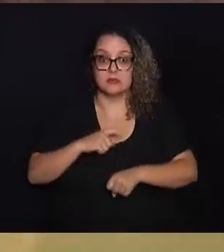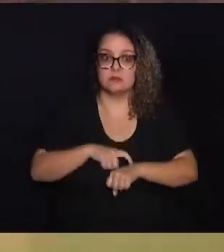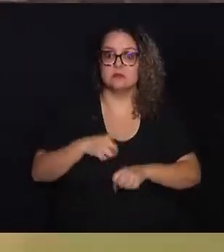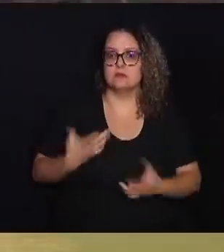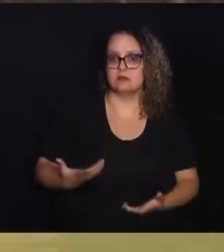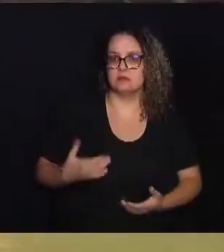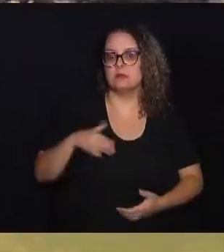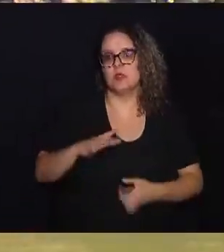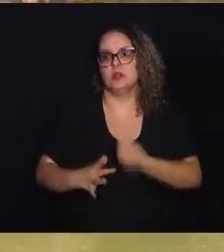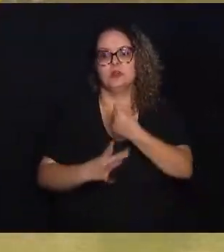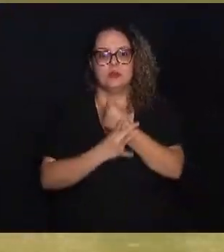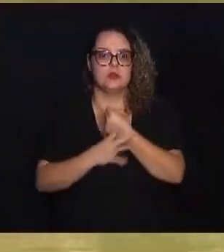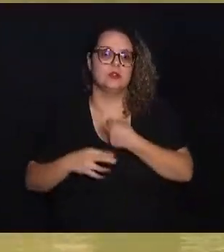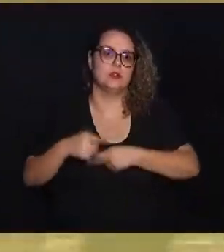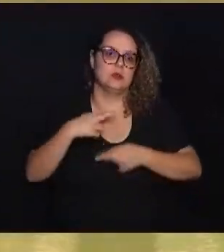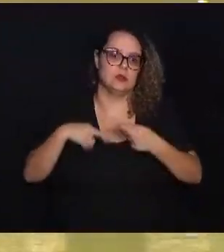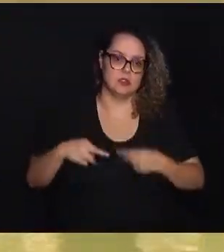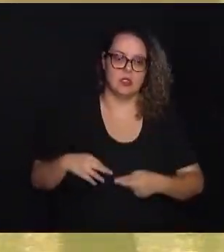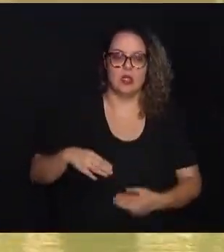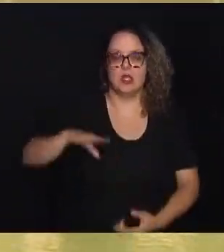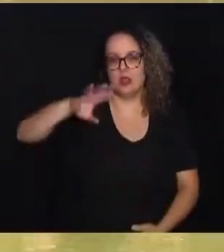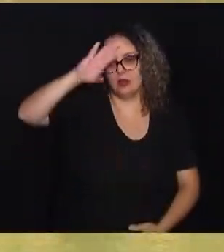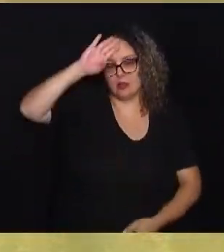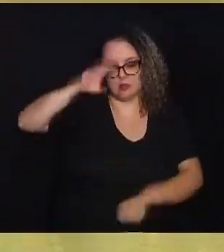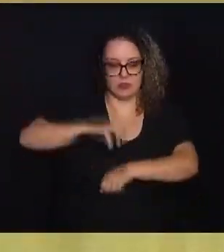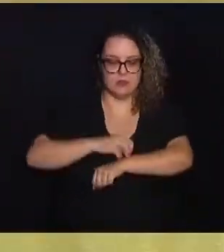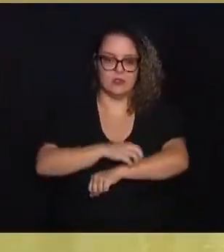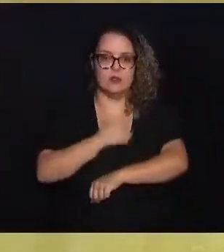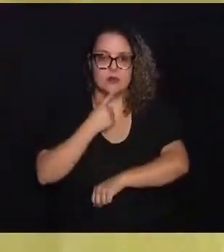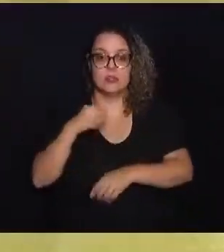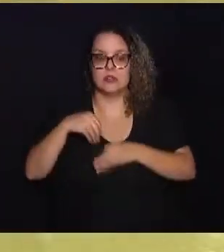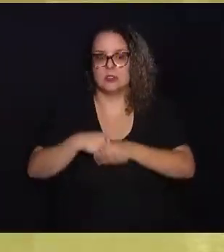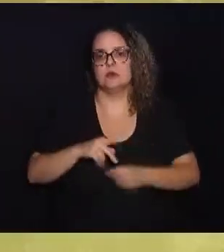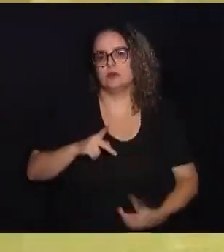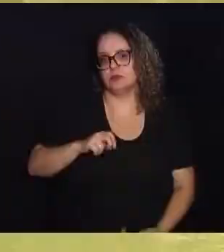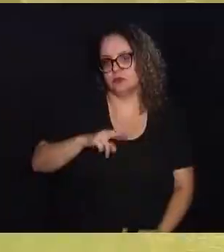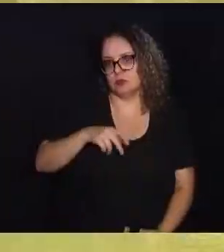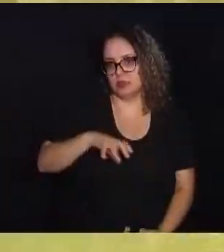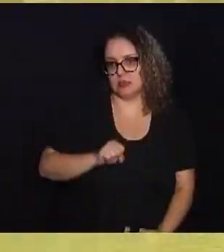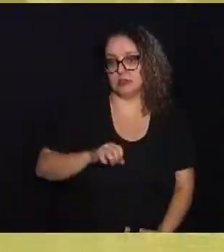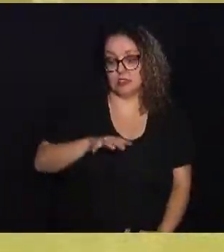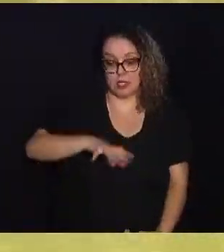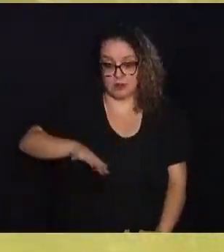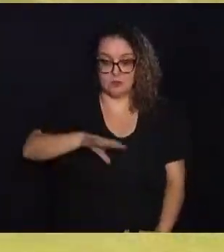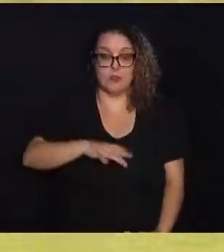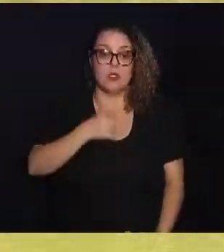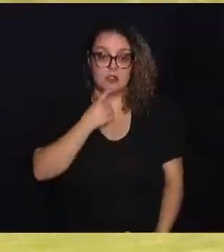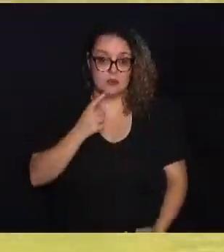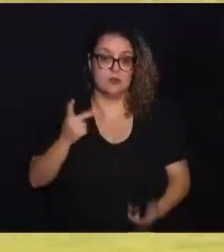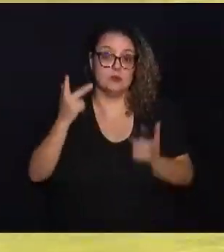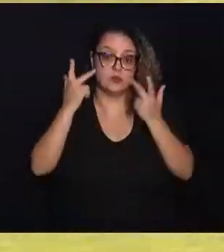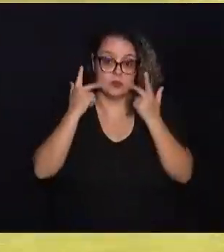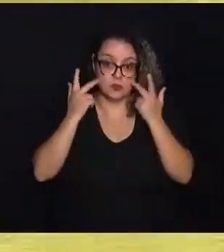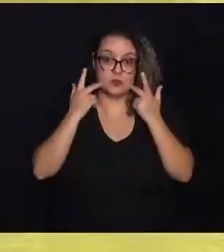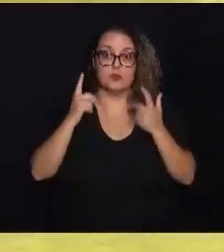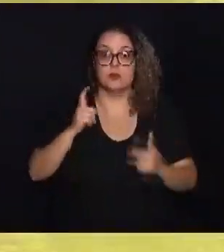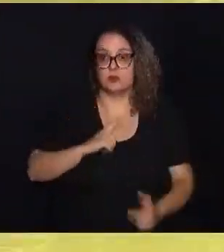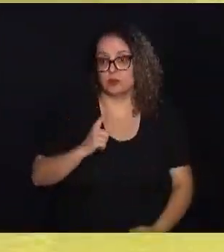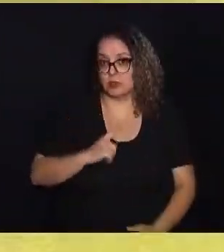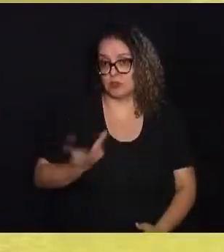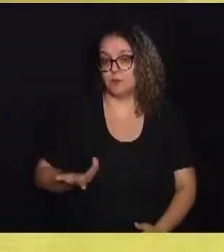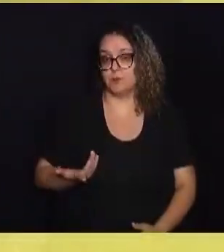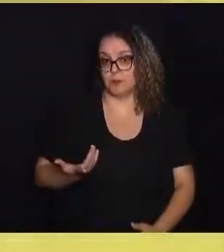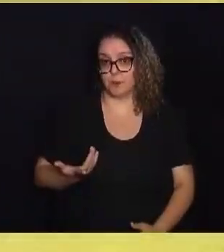situação muito mais segura em relação à febre maculosa dentro dos parques. A Campinas é uma área que naturalmente